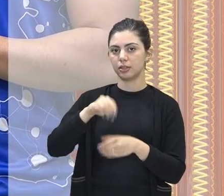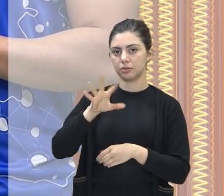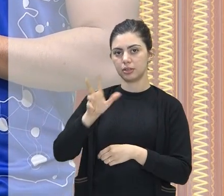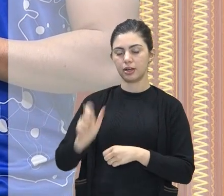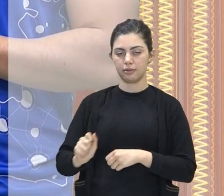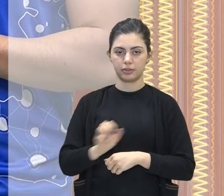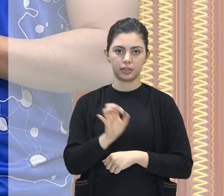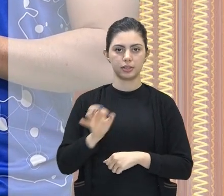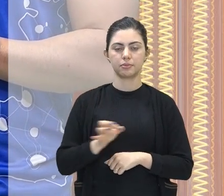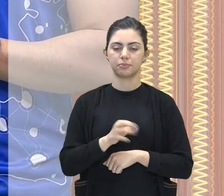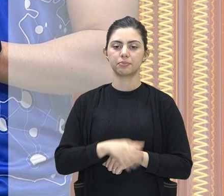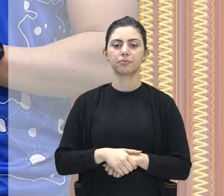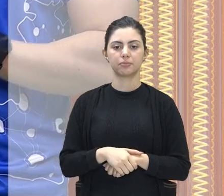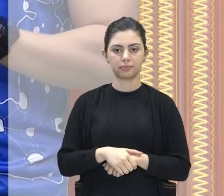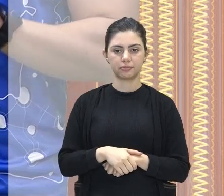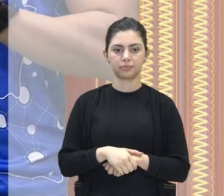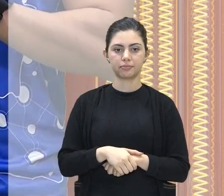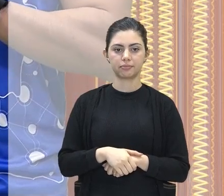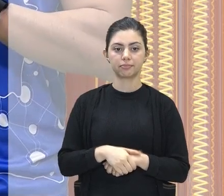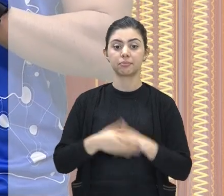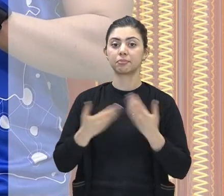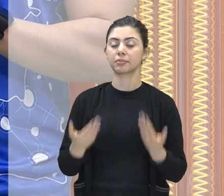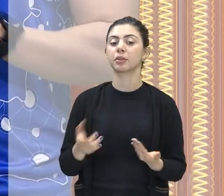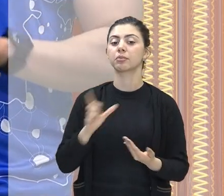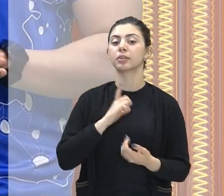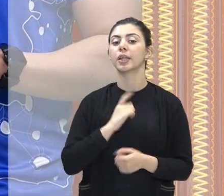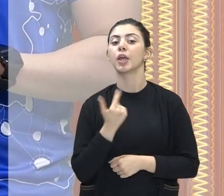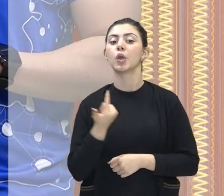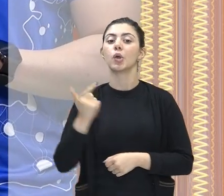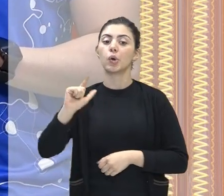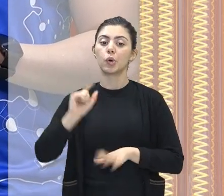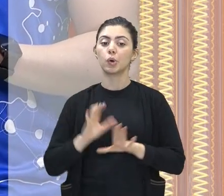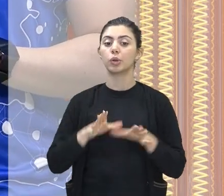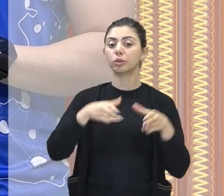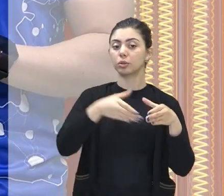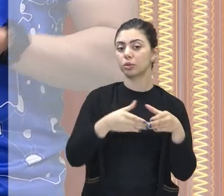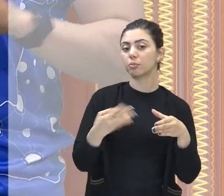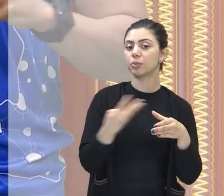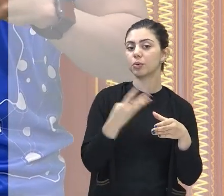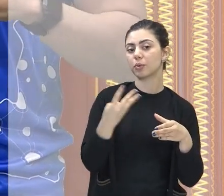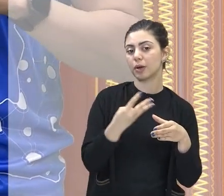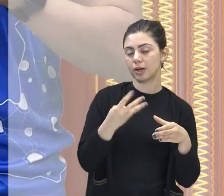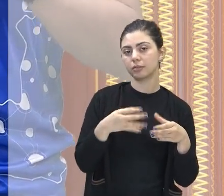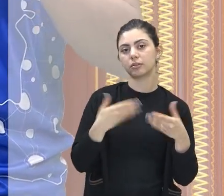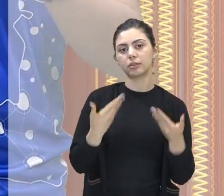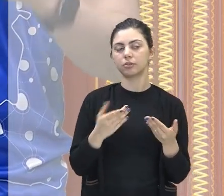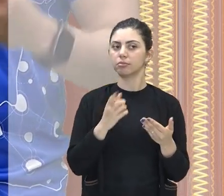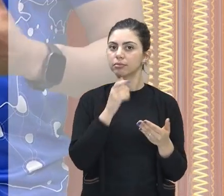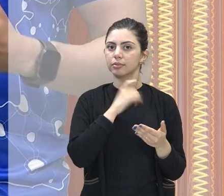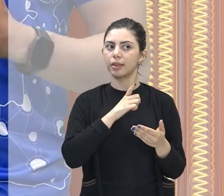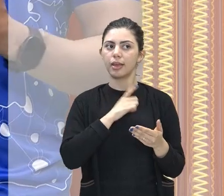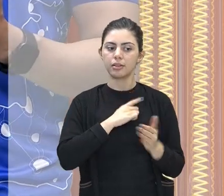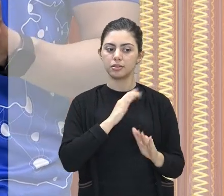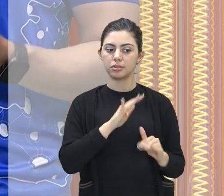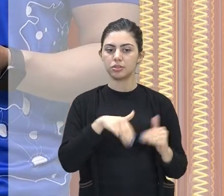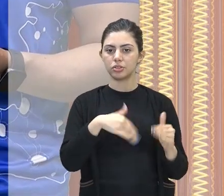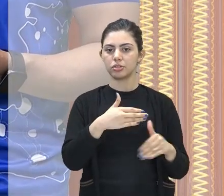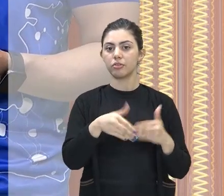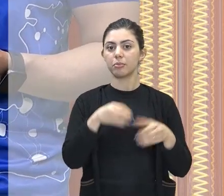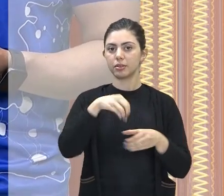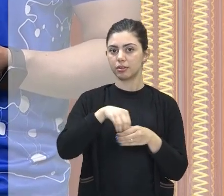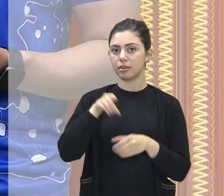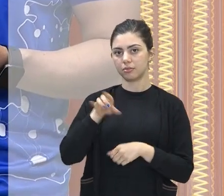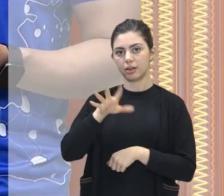continente africano, certo? E a gente tem também o setor quaternário, que ainda está em desenvolvimento dentro do